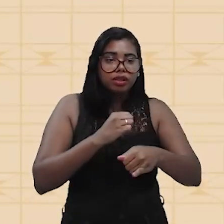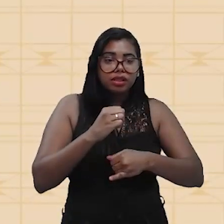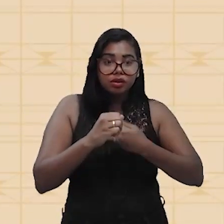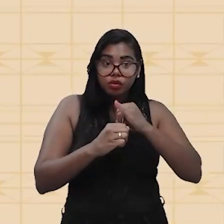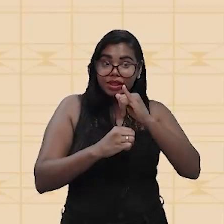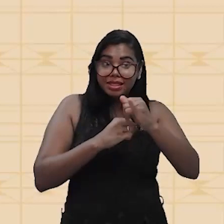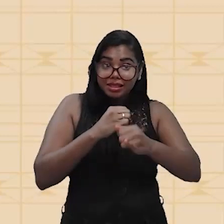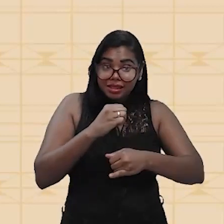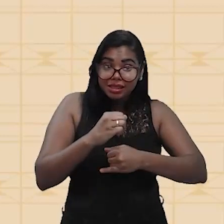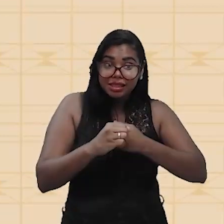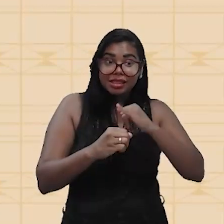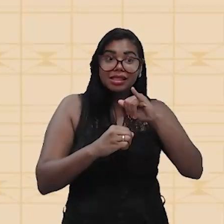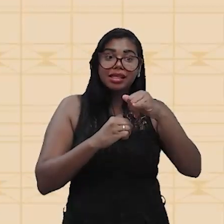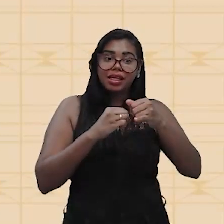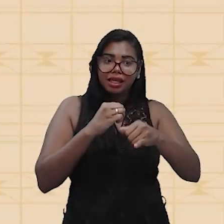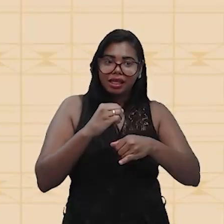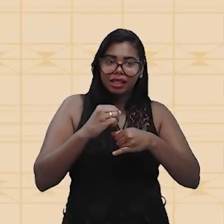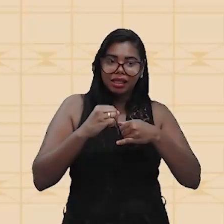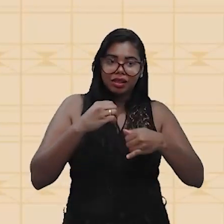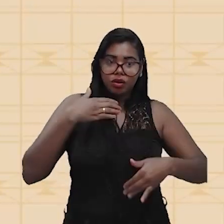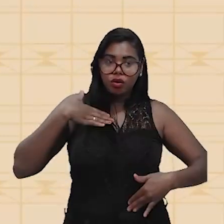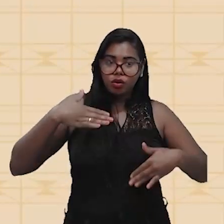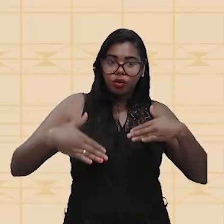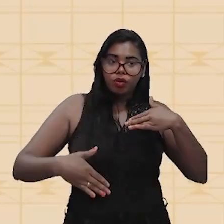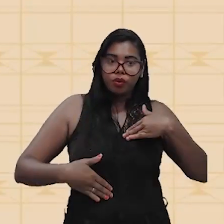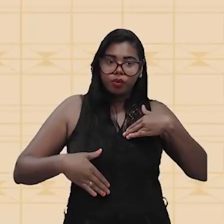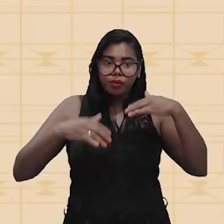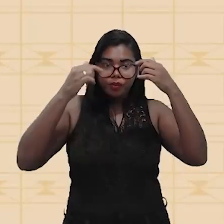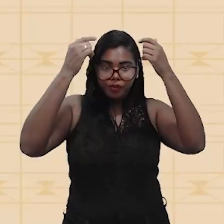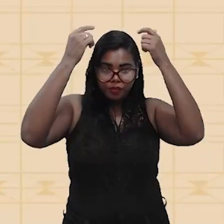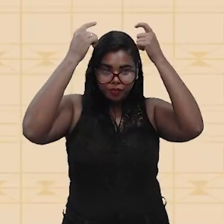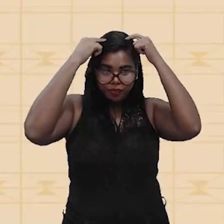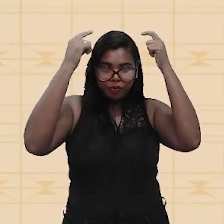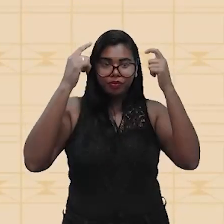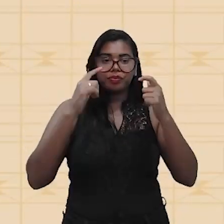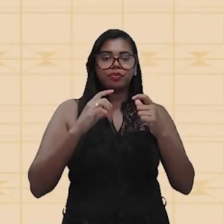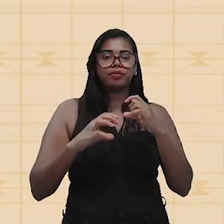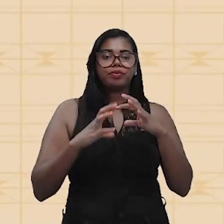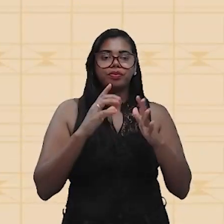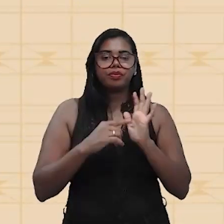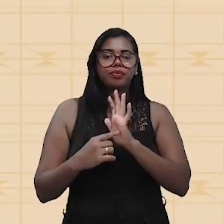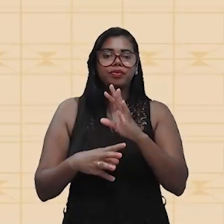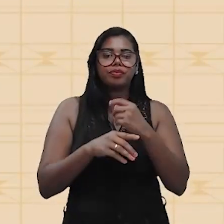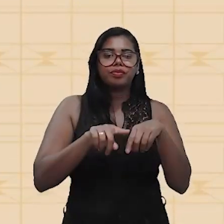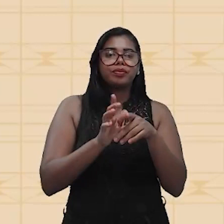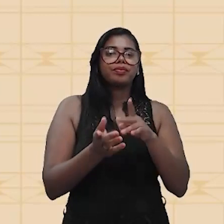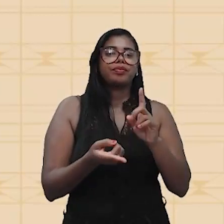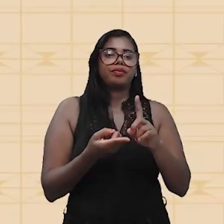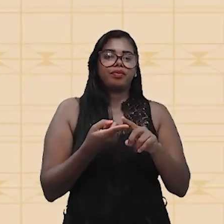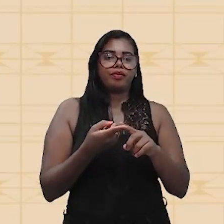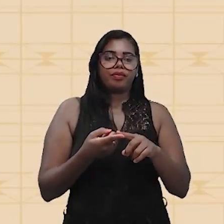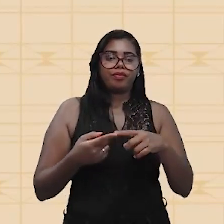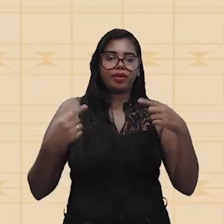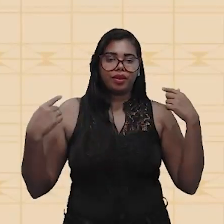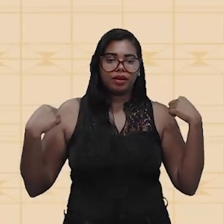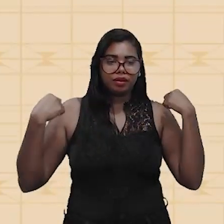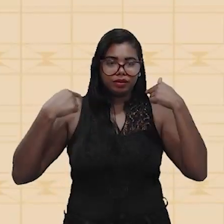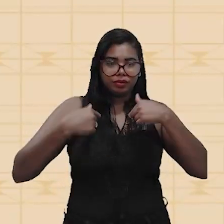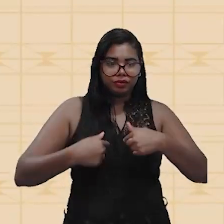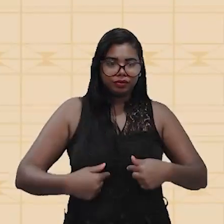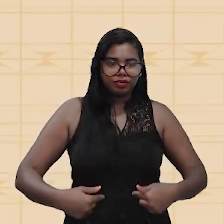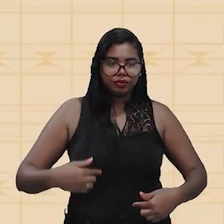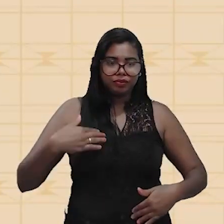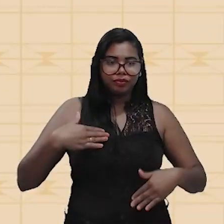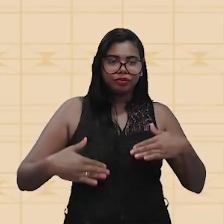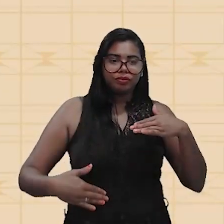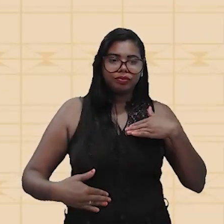eles atravessam o neurônio, pulando pela baía de mielina, e nesse processo, nós temos uma corrente